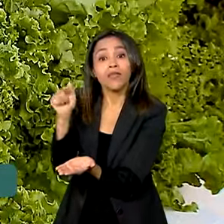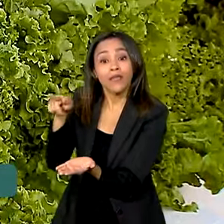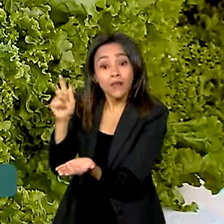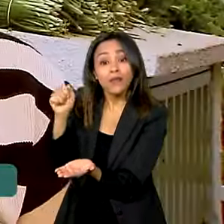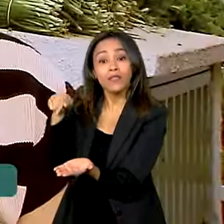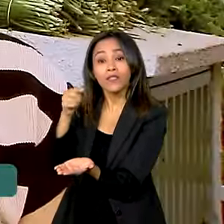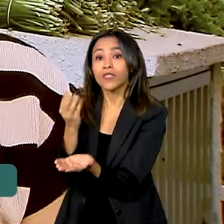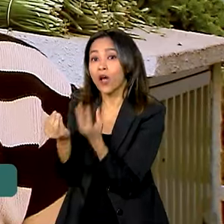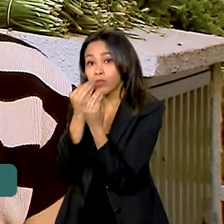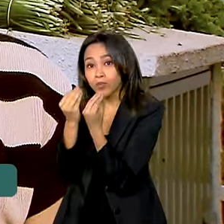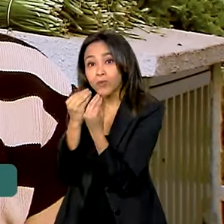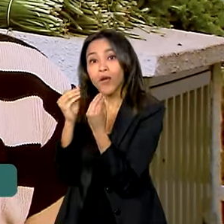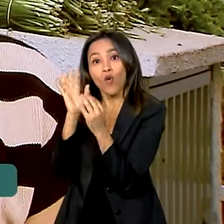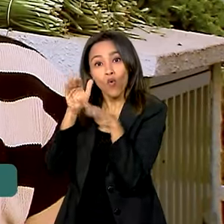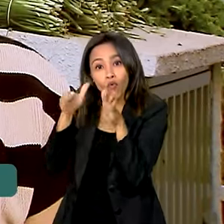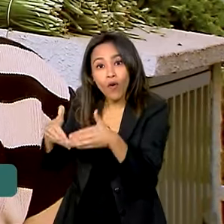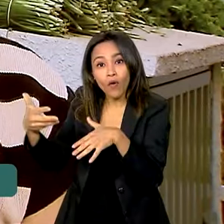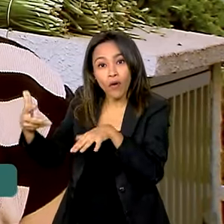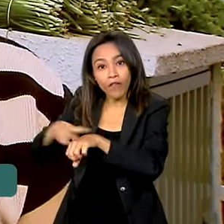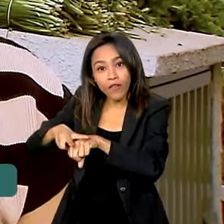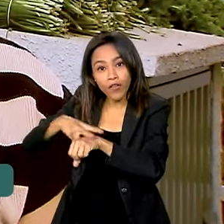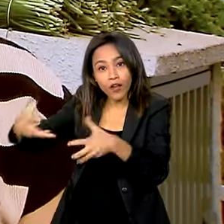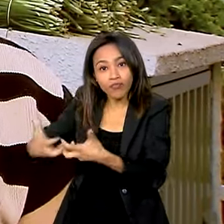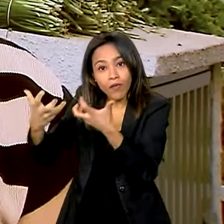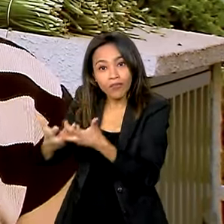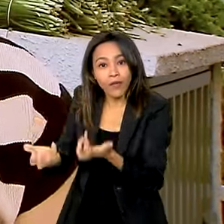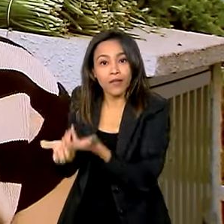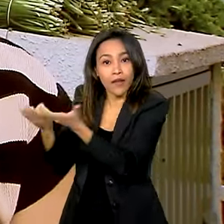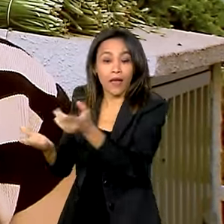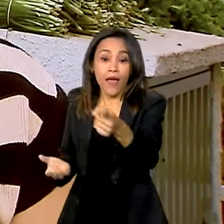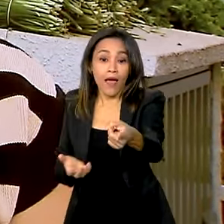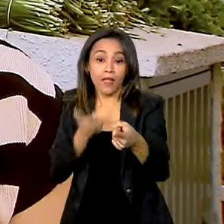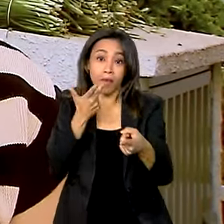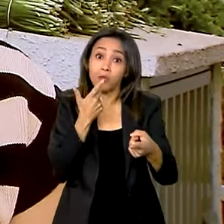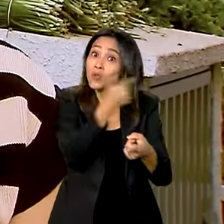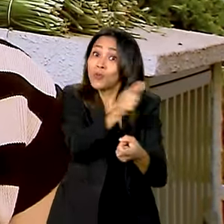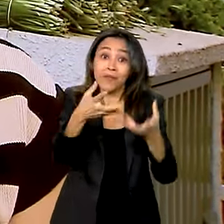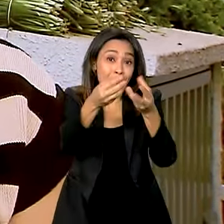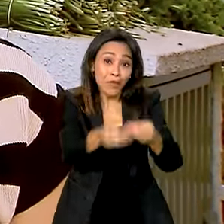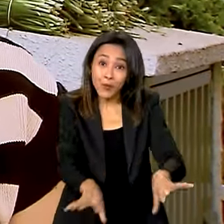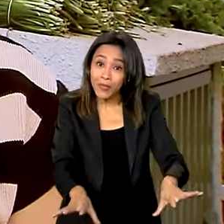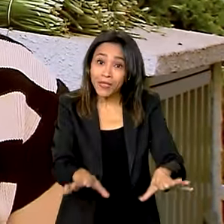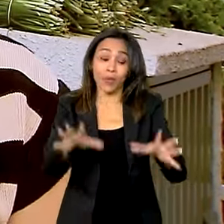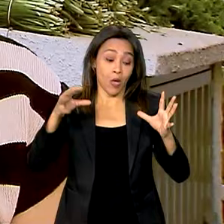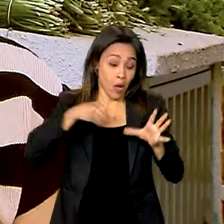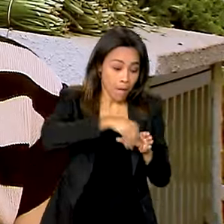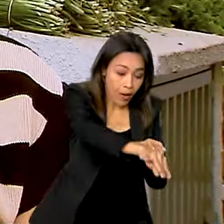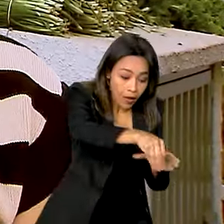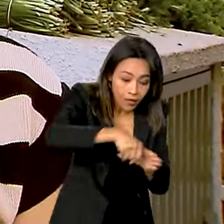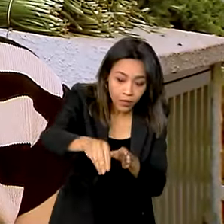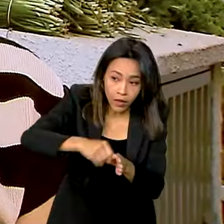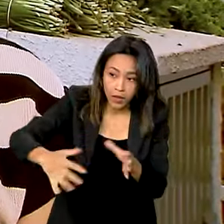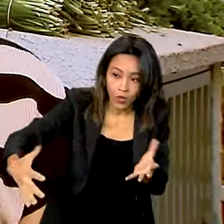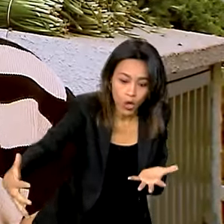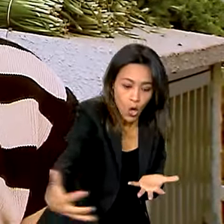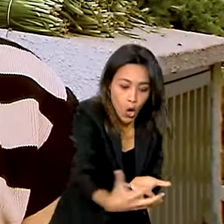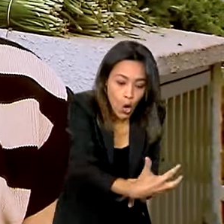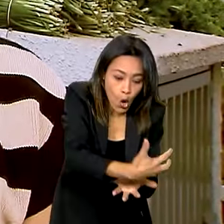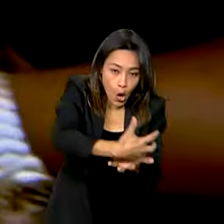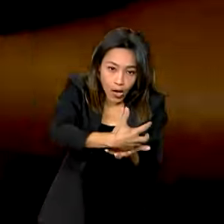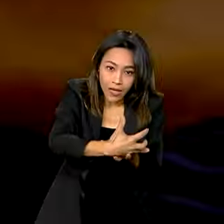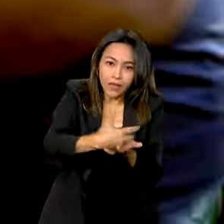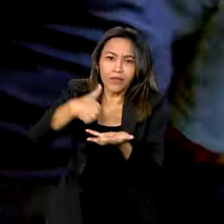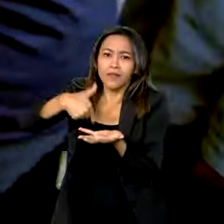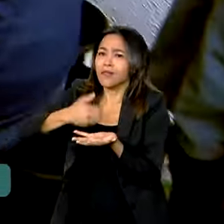folhagens. Isso é muito bom porque a gente não tem perda, né? Então, tudo que a gente planta, a gente colhe e já vem entregar. É uma benção, uma